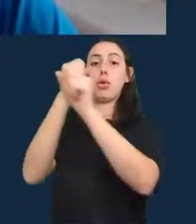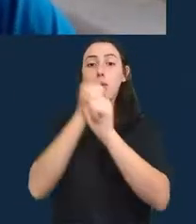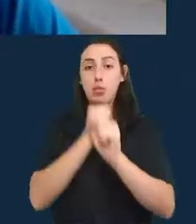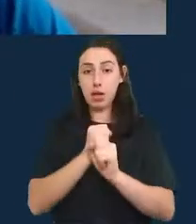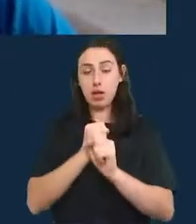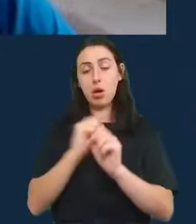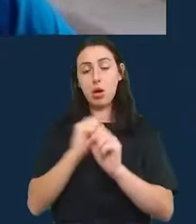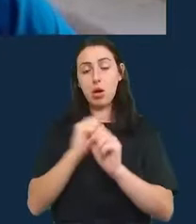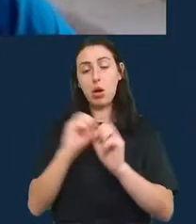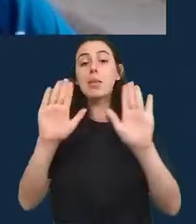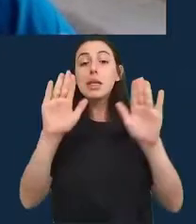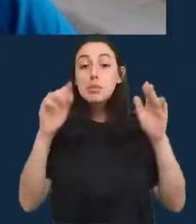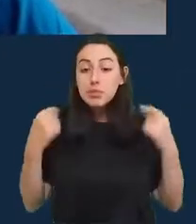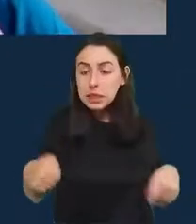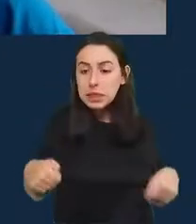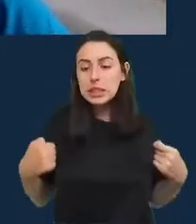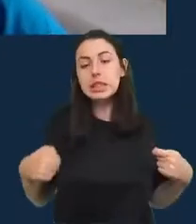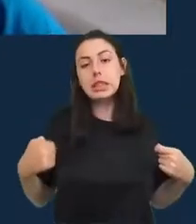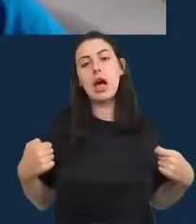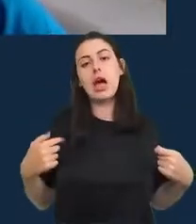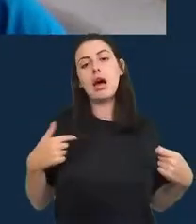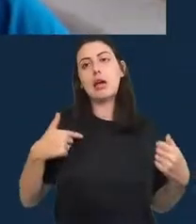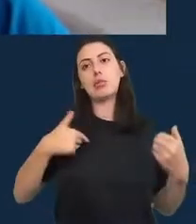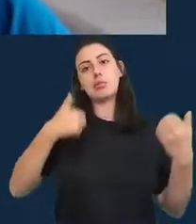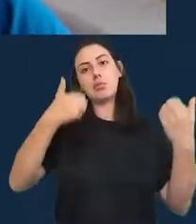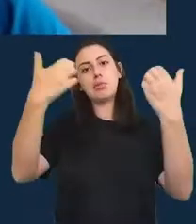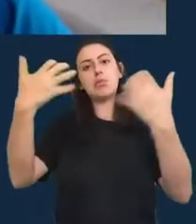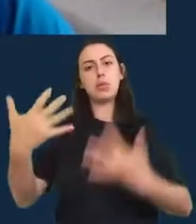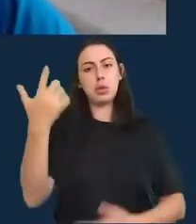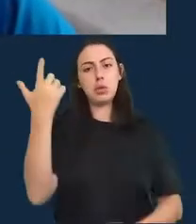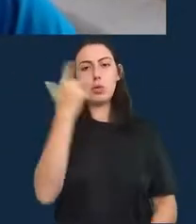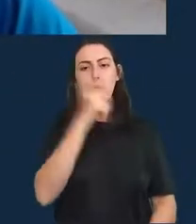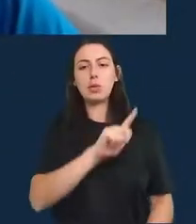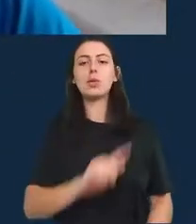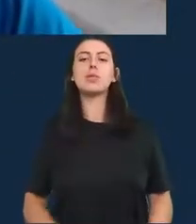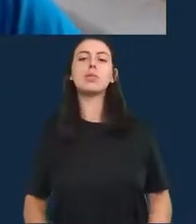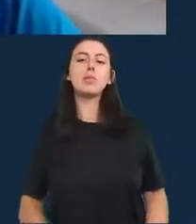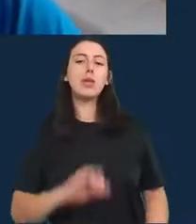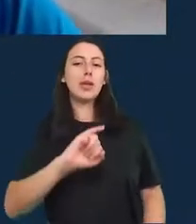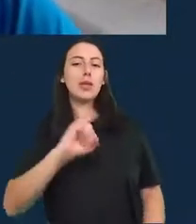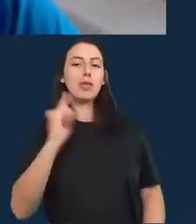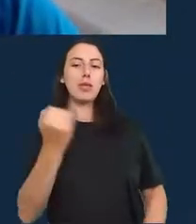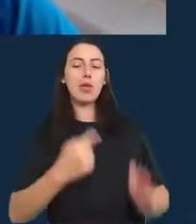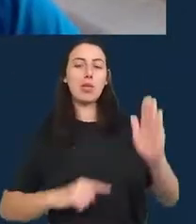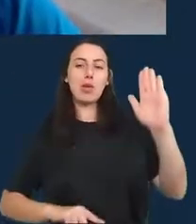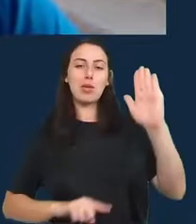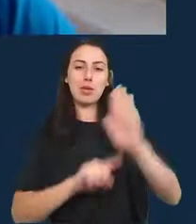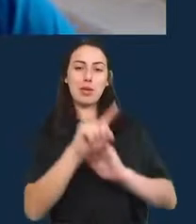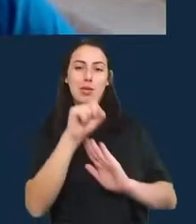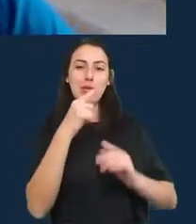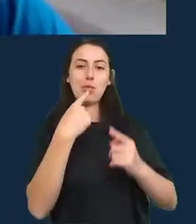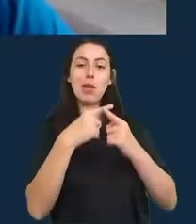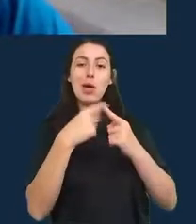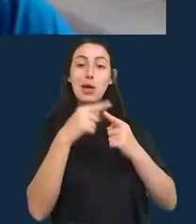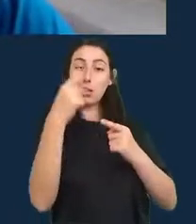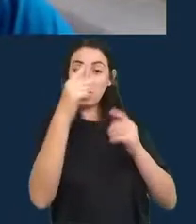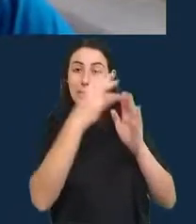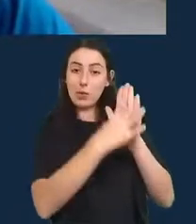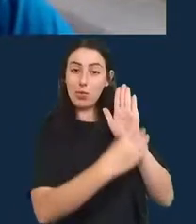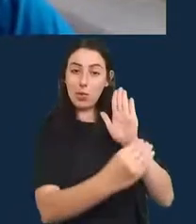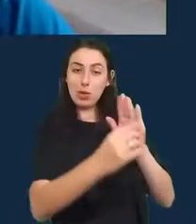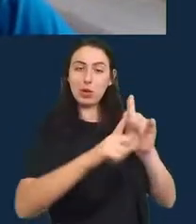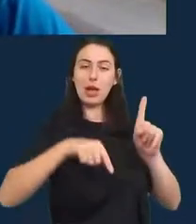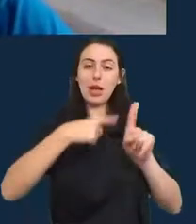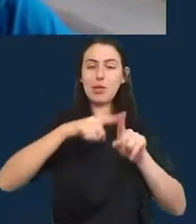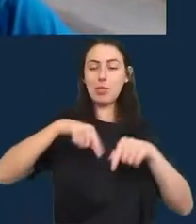eu vou perguntar fazer essa pergunta o modelo que você fez e todo esse trabalho que vocês fizeram é